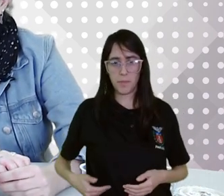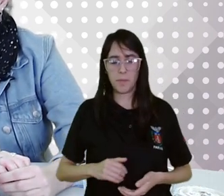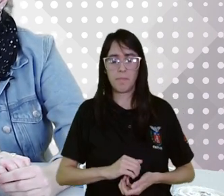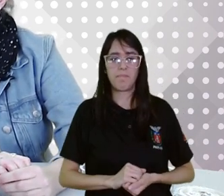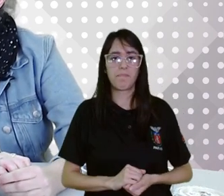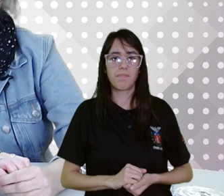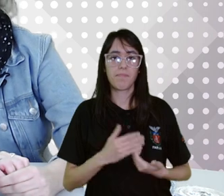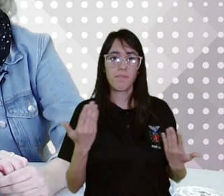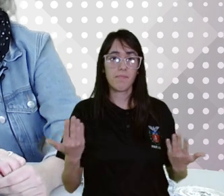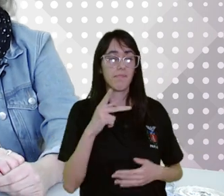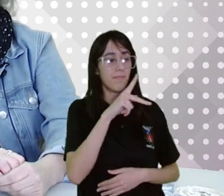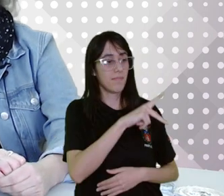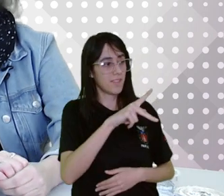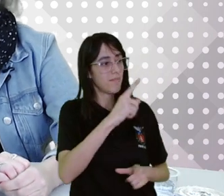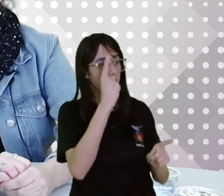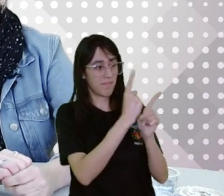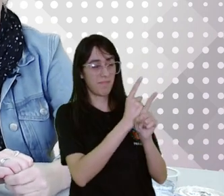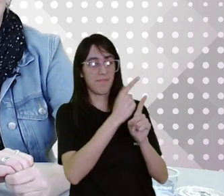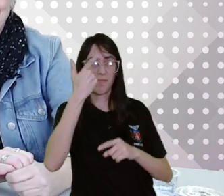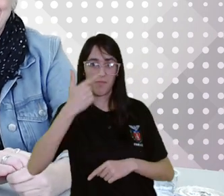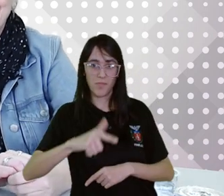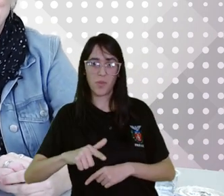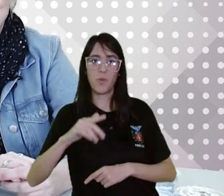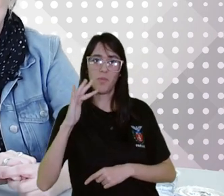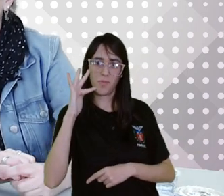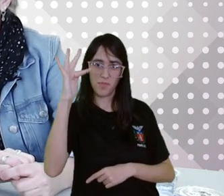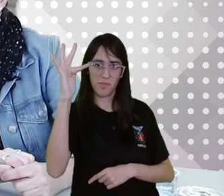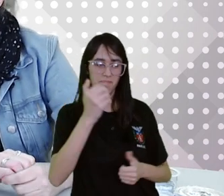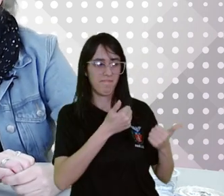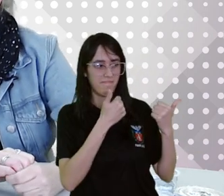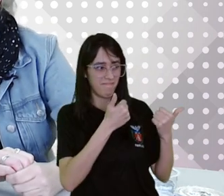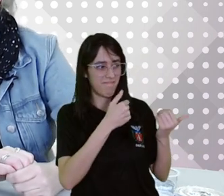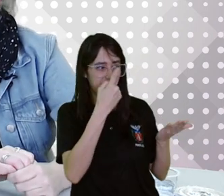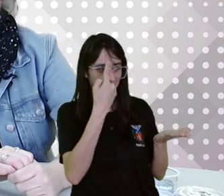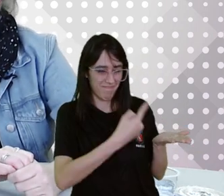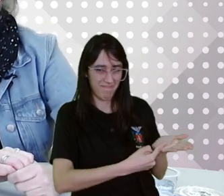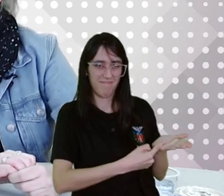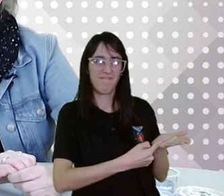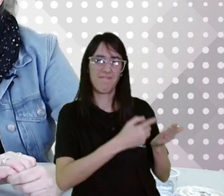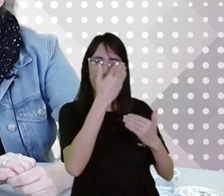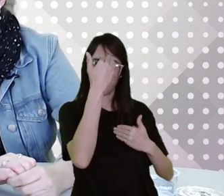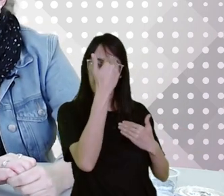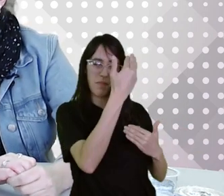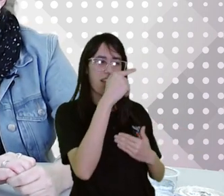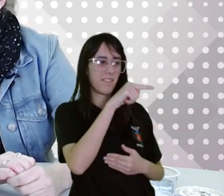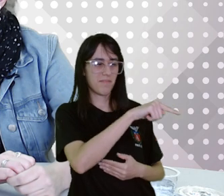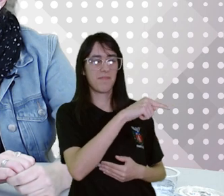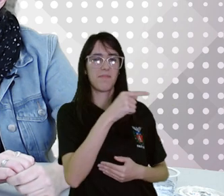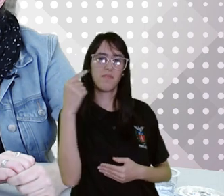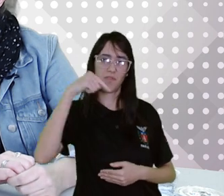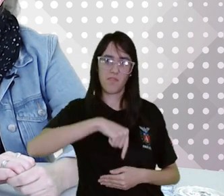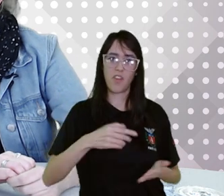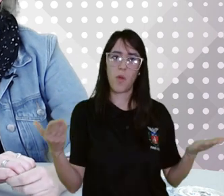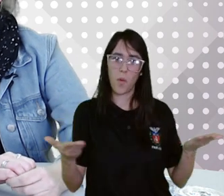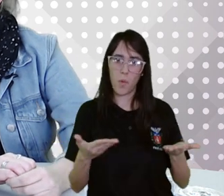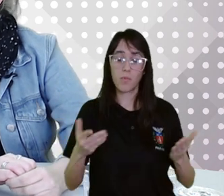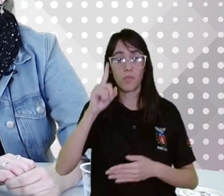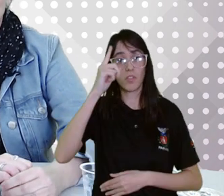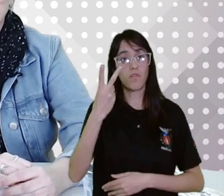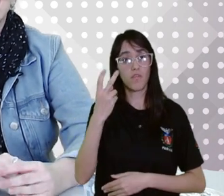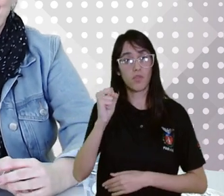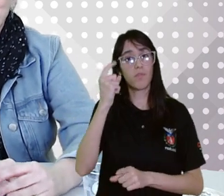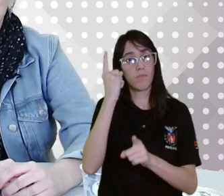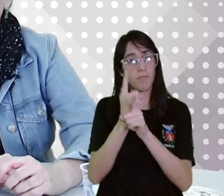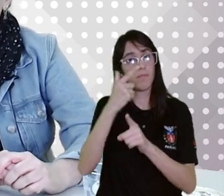Então, professora Adriana, nos encontramos de novo daqui um dia, agradecemos a sua presença aqui, e dia 28